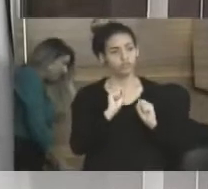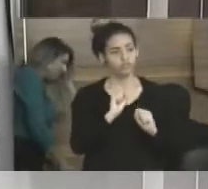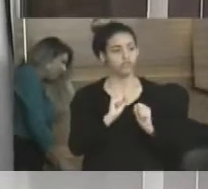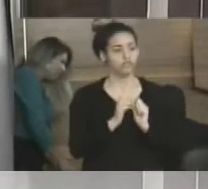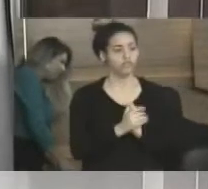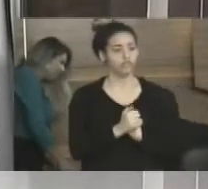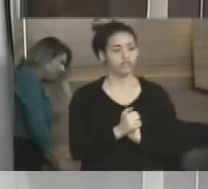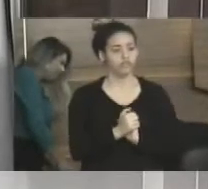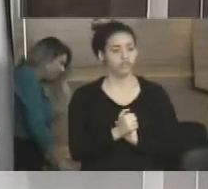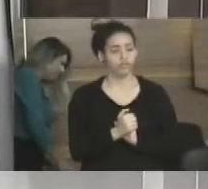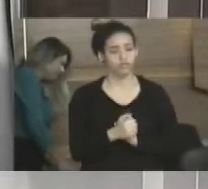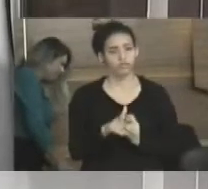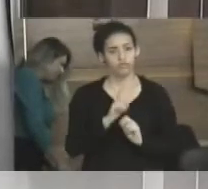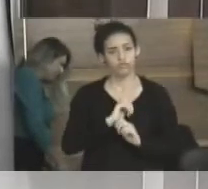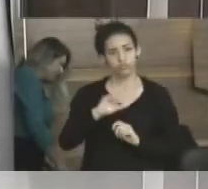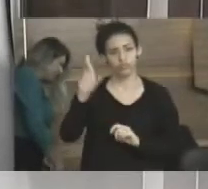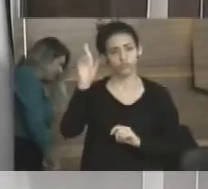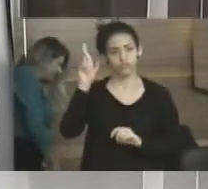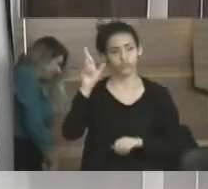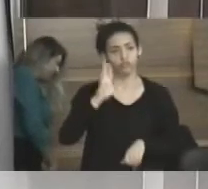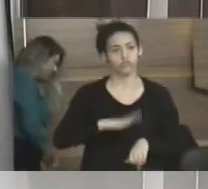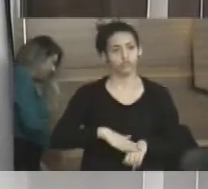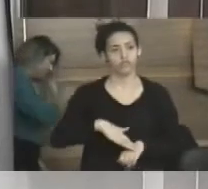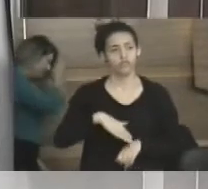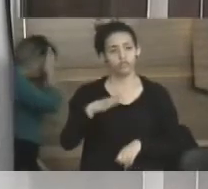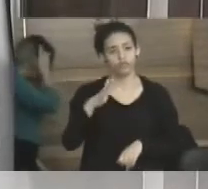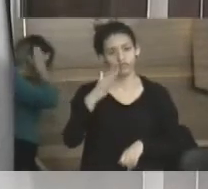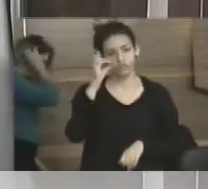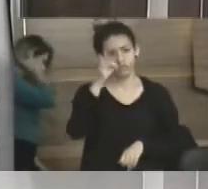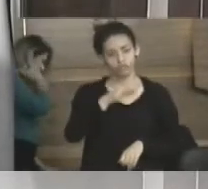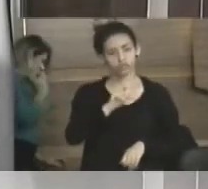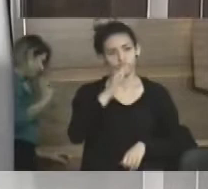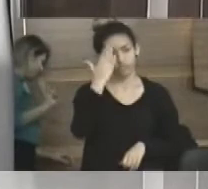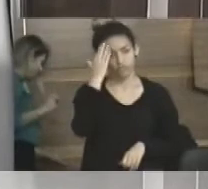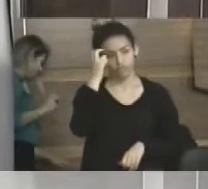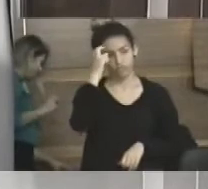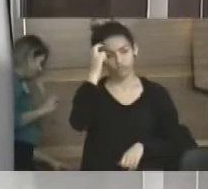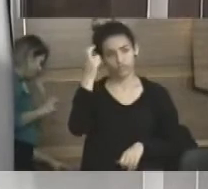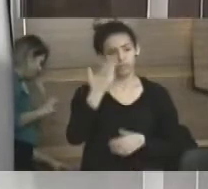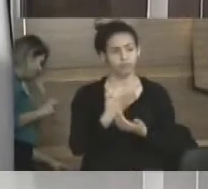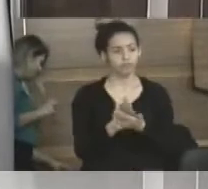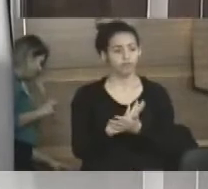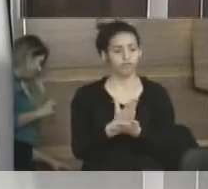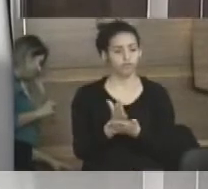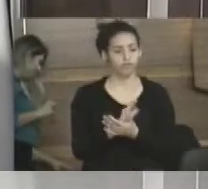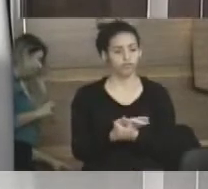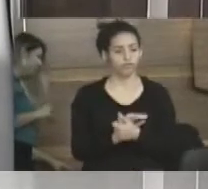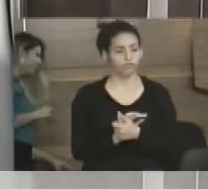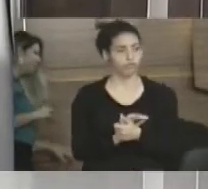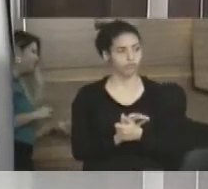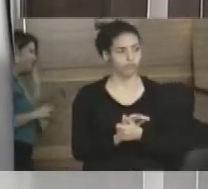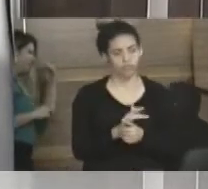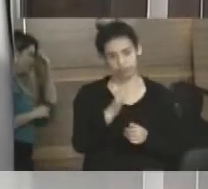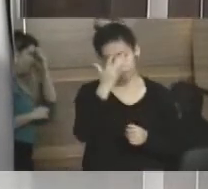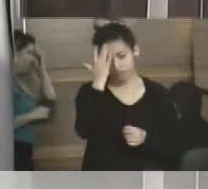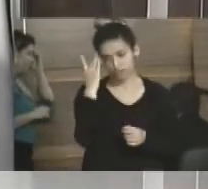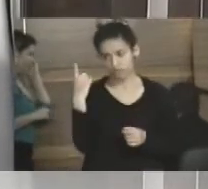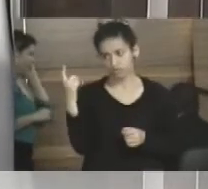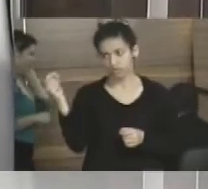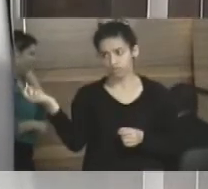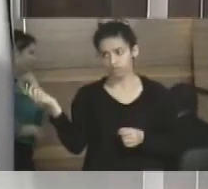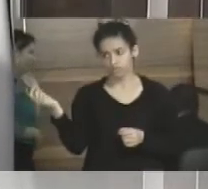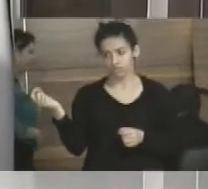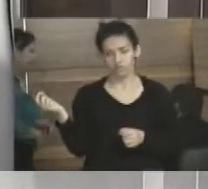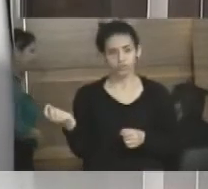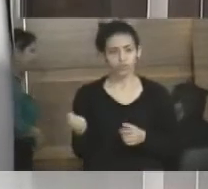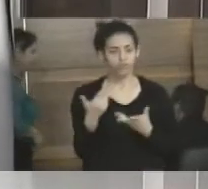seus representantes com mais convicção e sabedoria. Muitas das vezes as pessoas escolhem pela